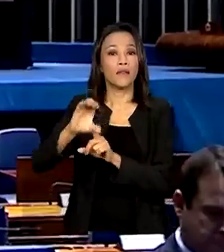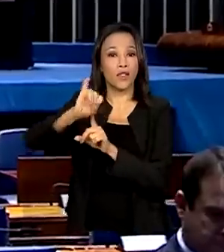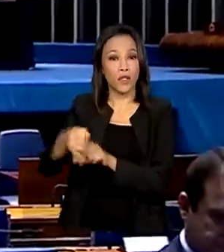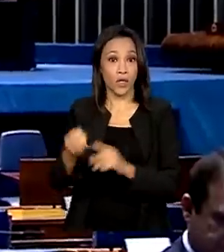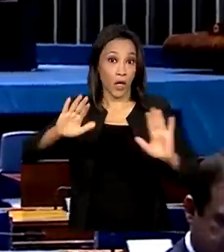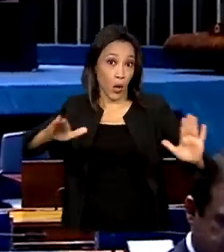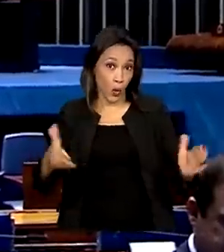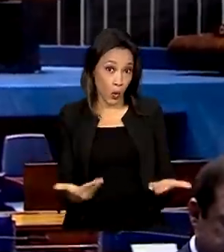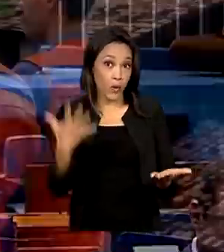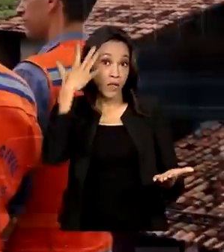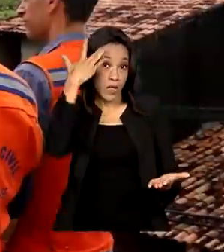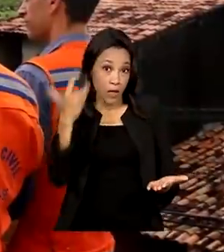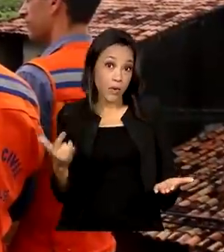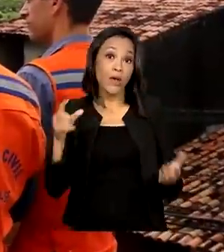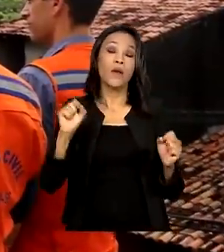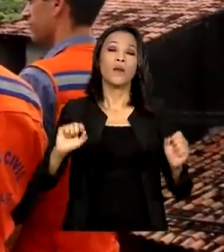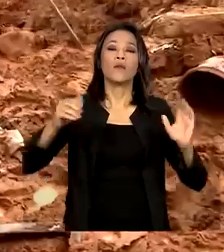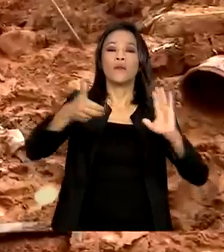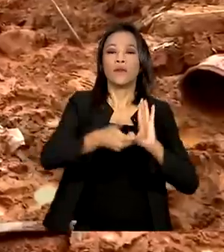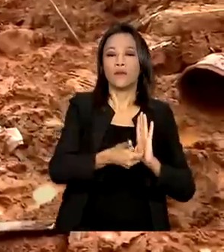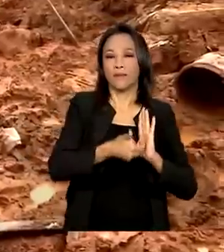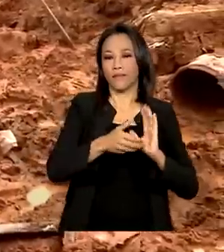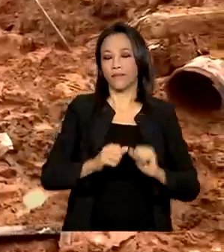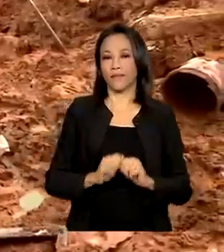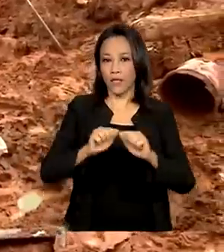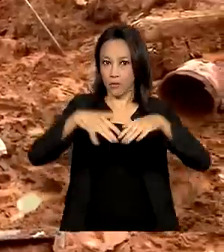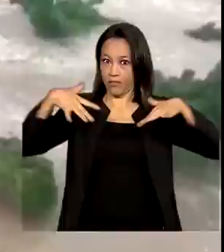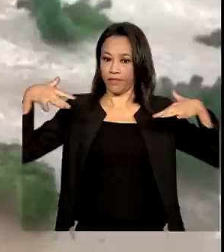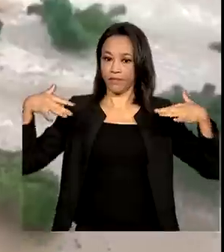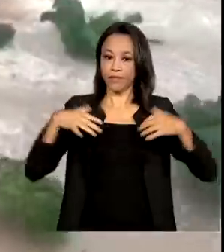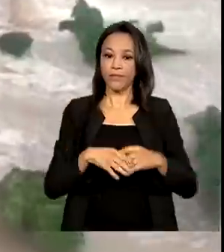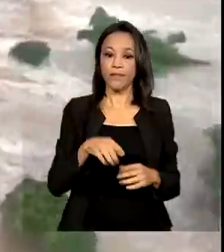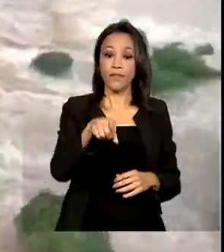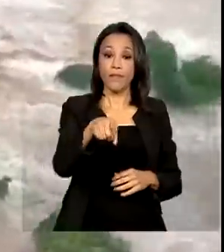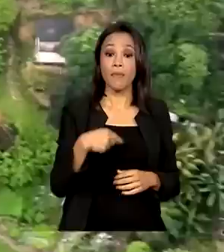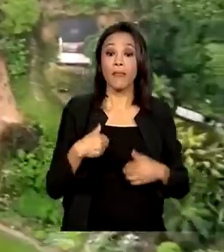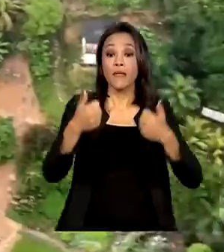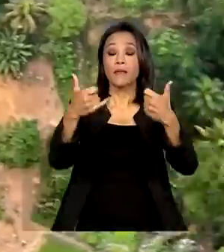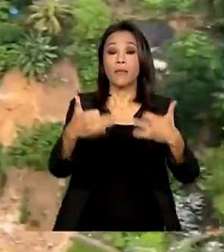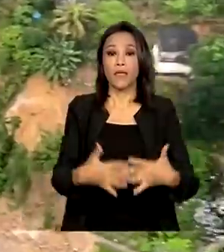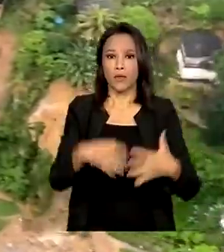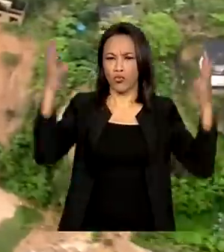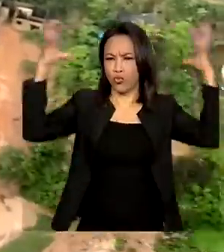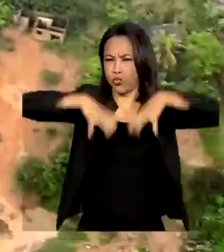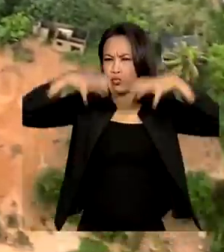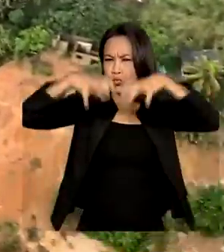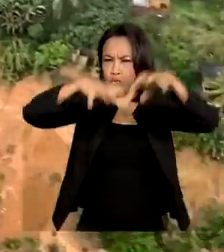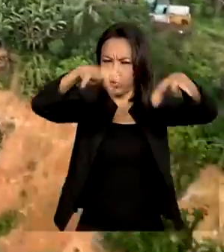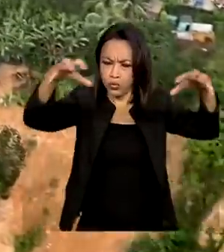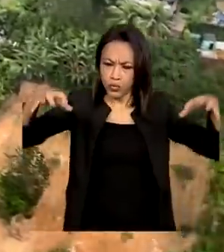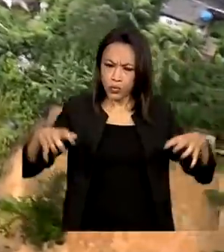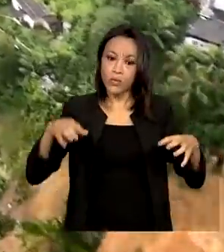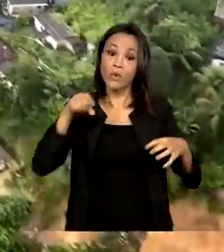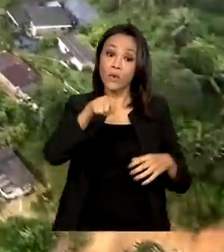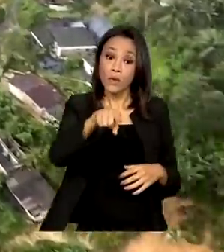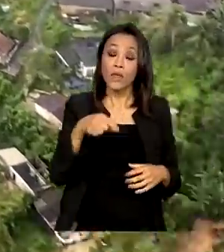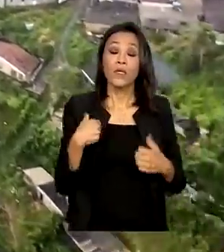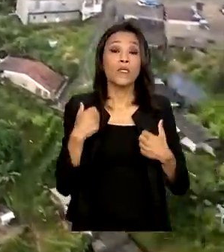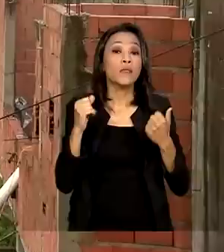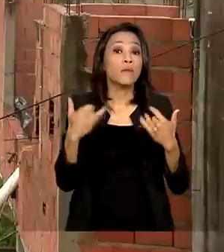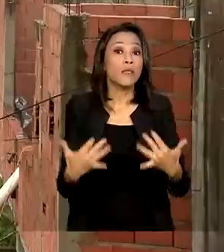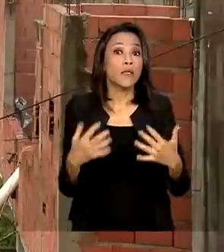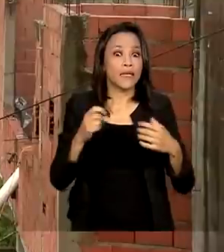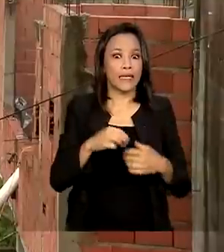amanhã. Defesa civil alerta para chuvas acima da média em boa parte do país e reconhece situação de emergência